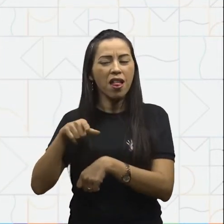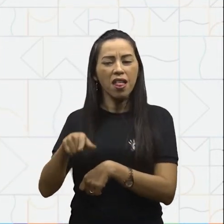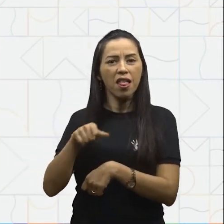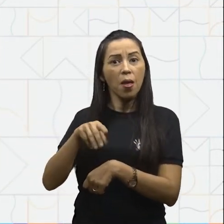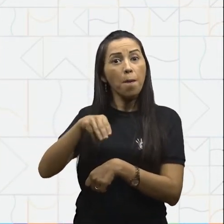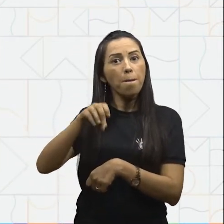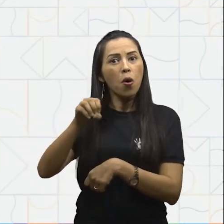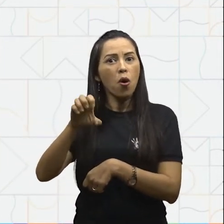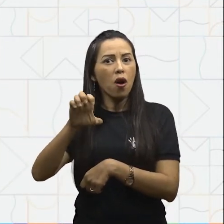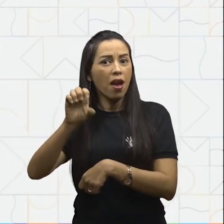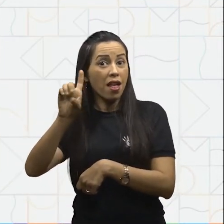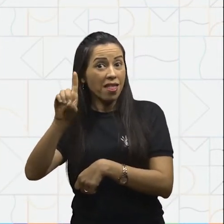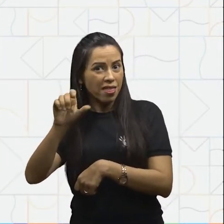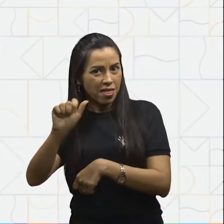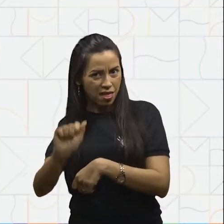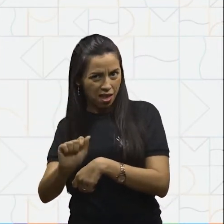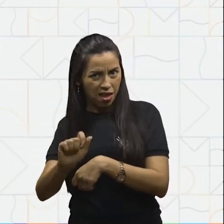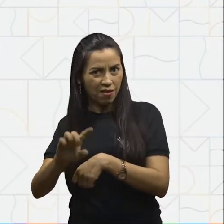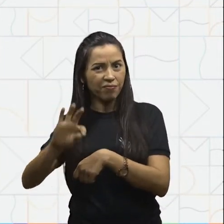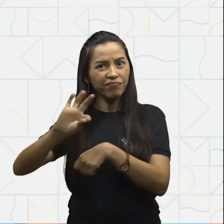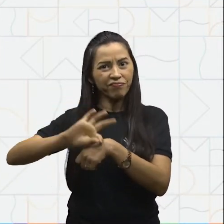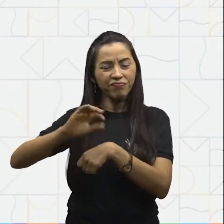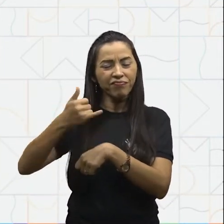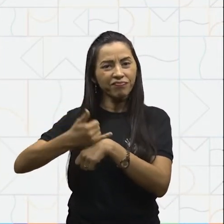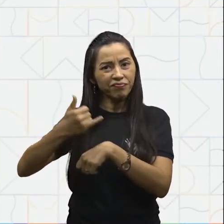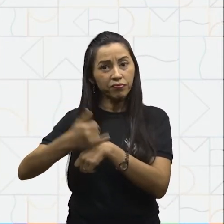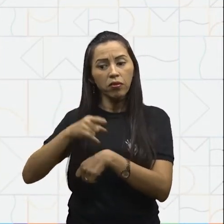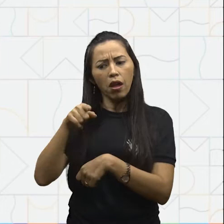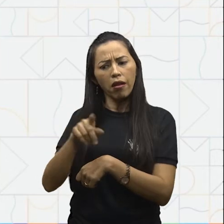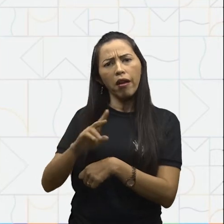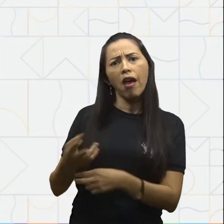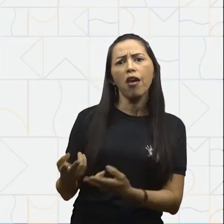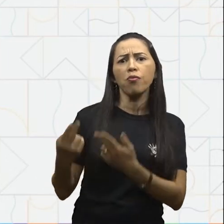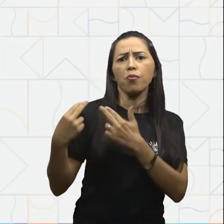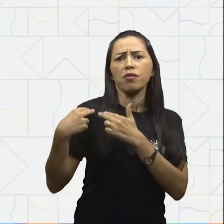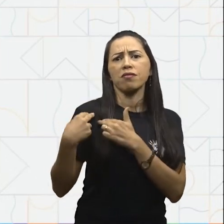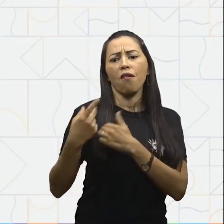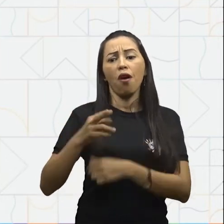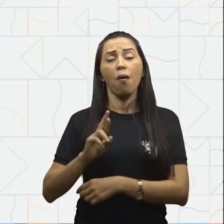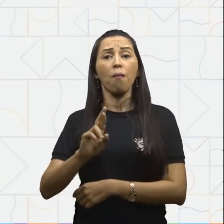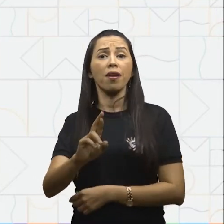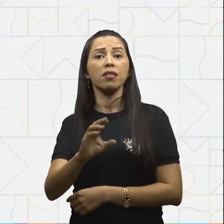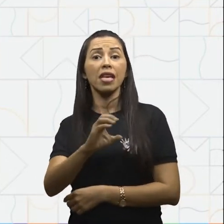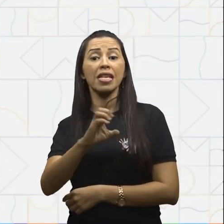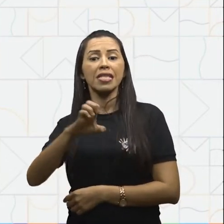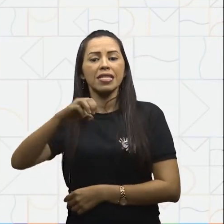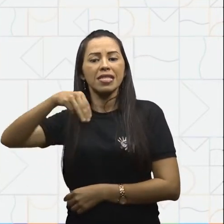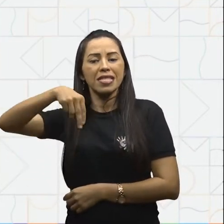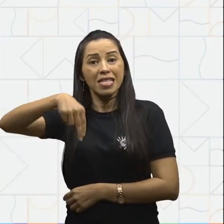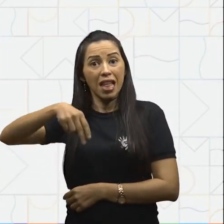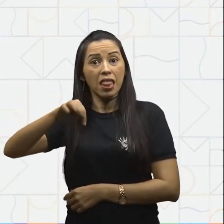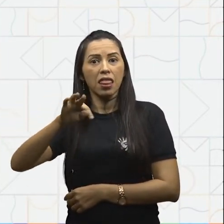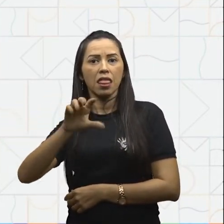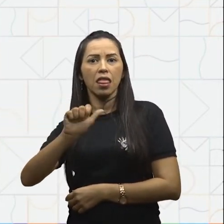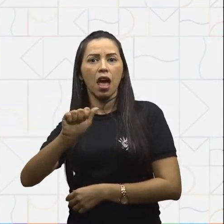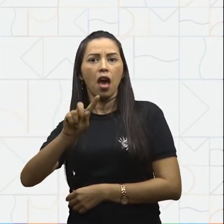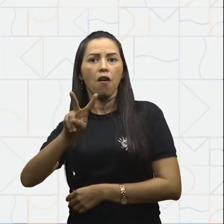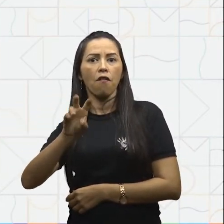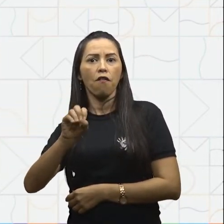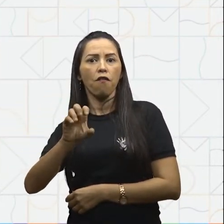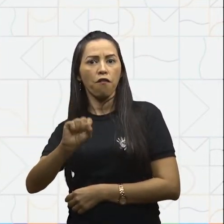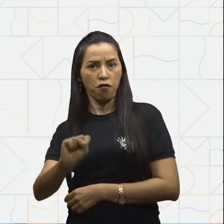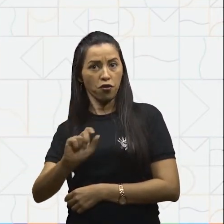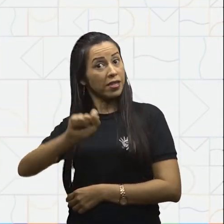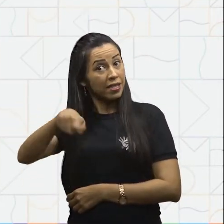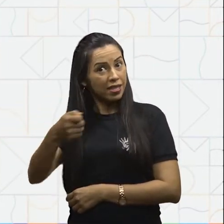por representar os nossos centavos, que são valores menores. Agora, vamos lá